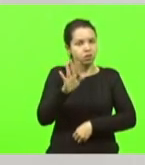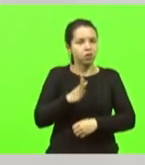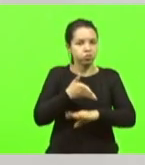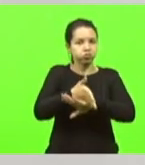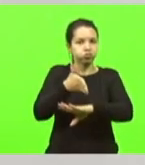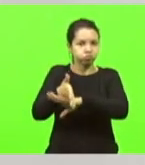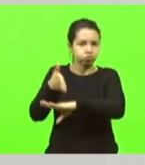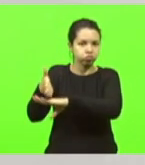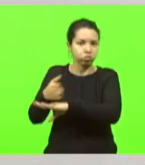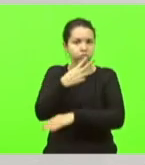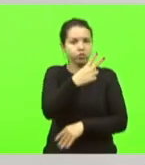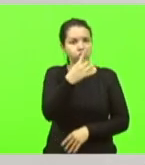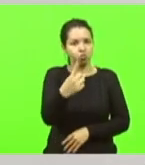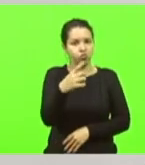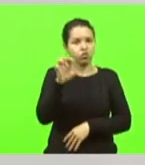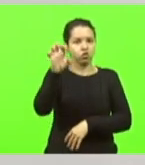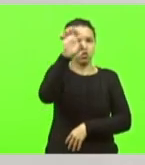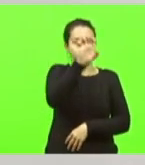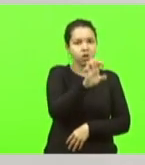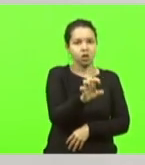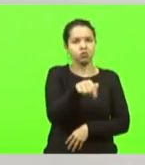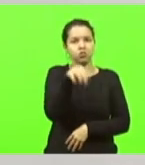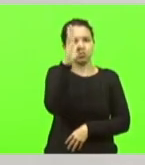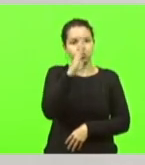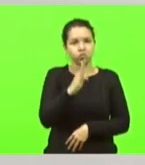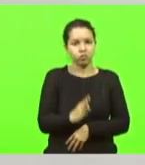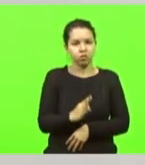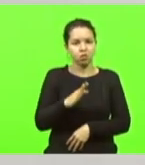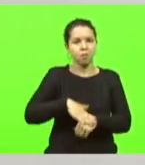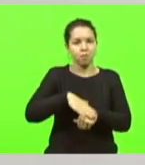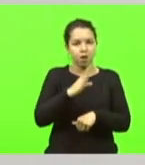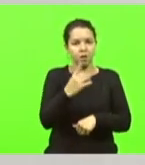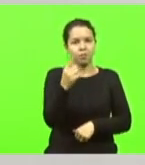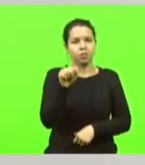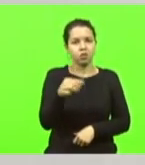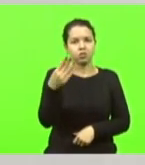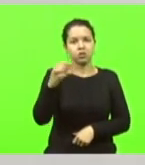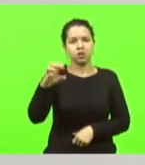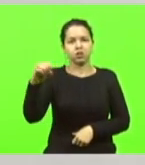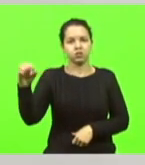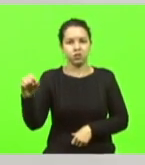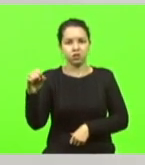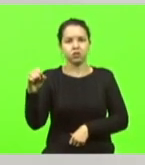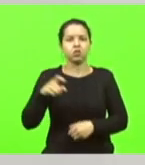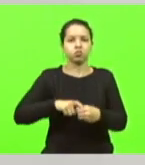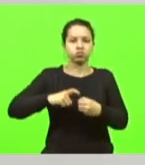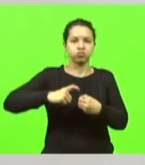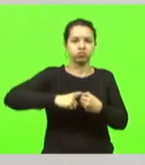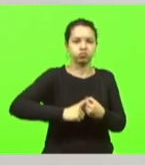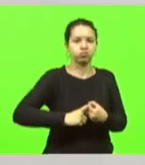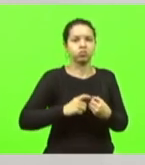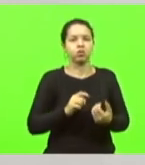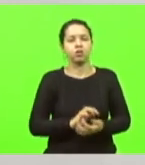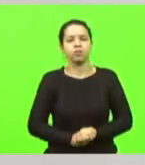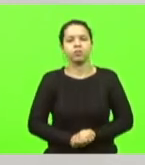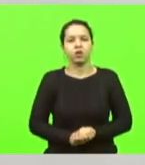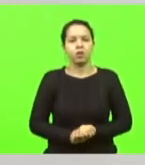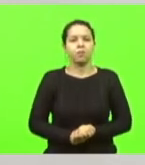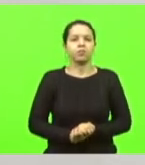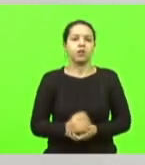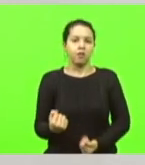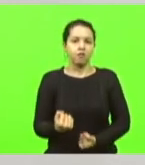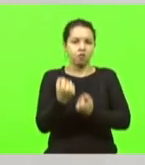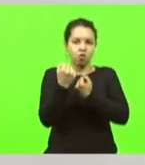21 estados do Brasil com mais de 1.300 associados. Pela força dos empreendedores do ramo da construção civil,